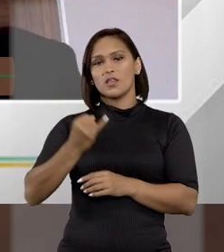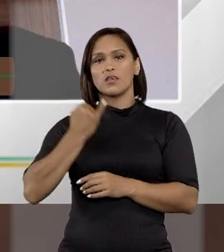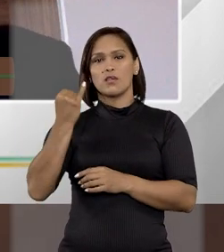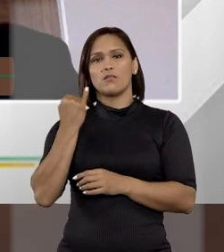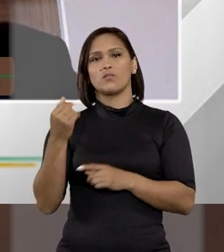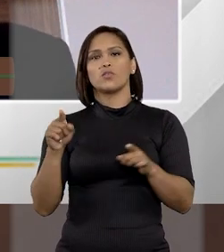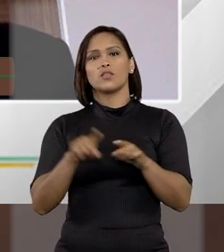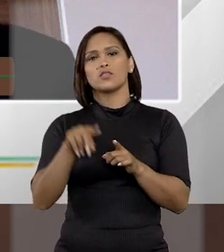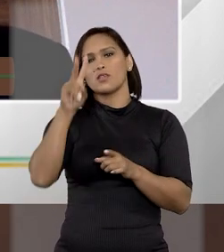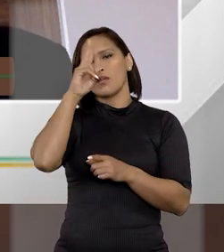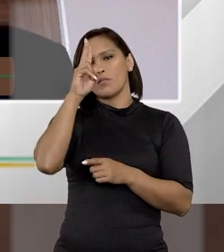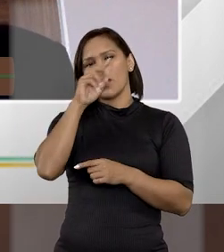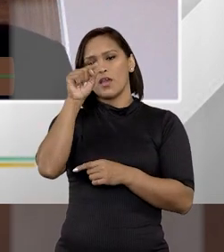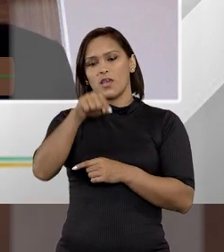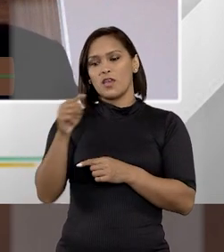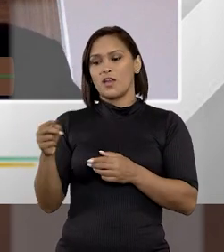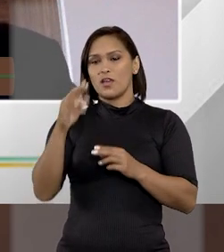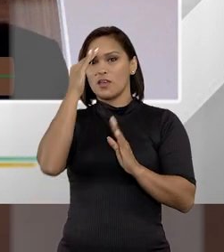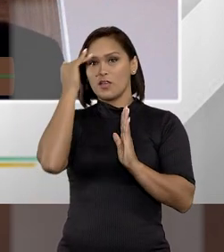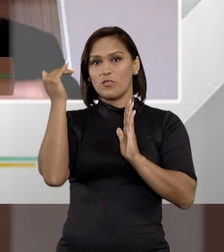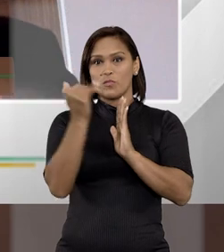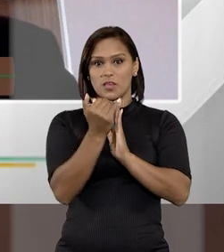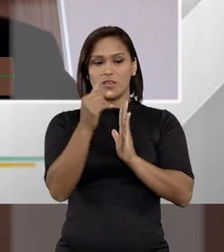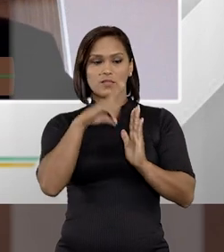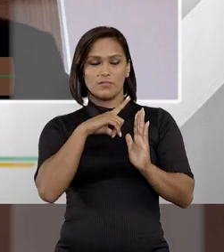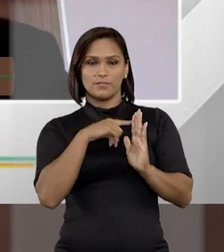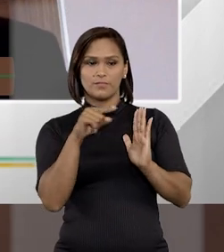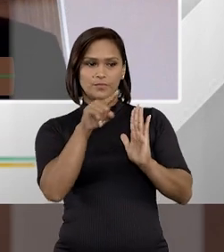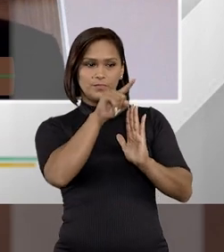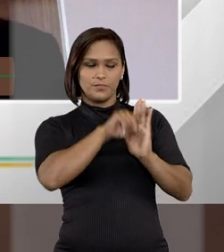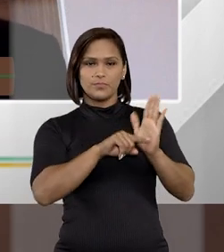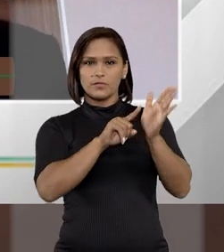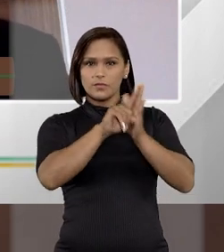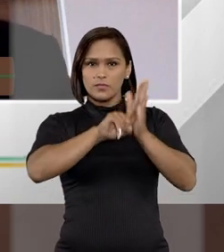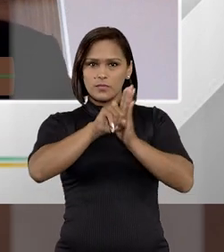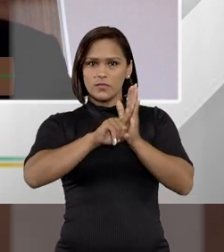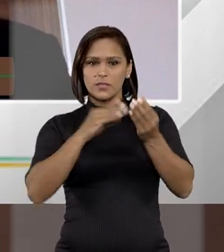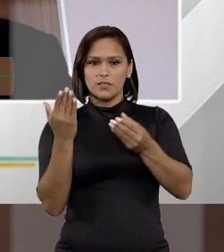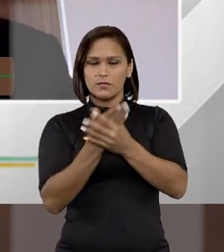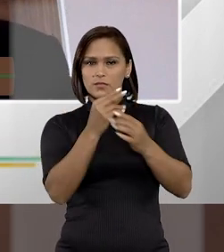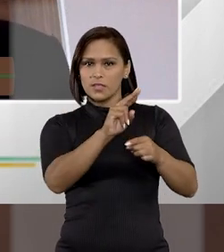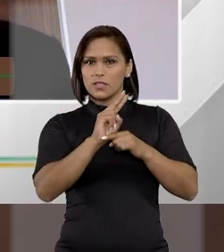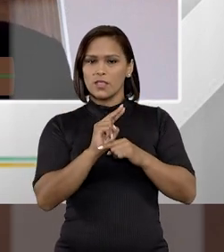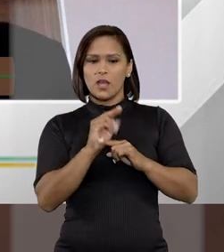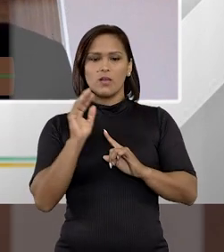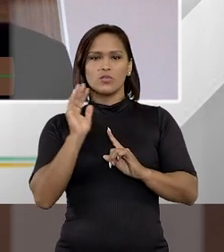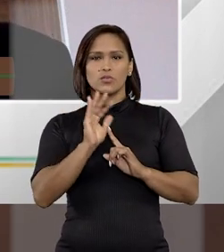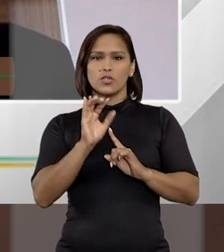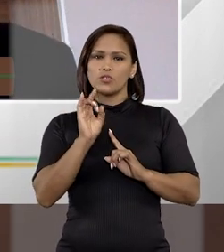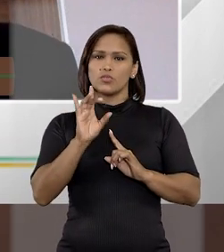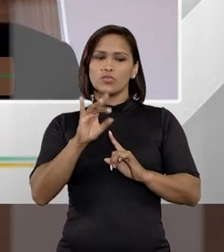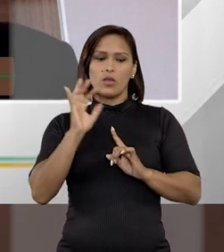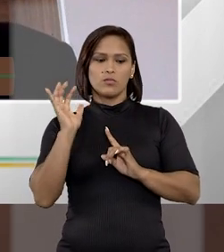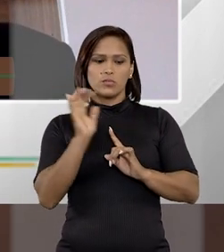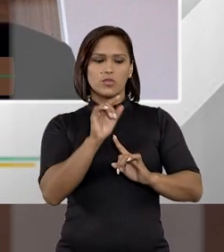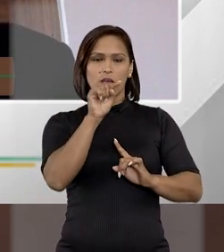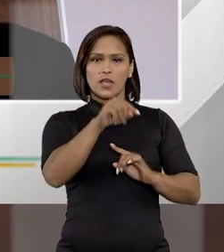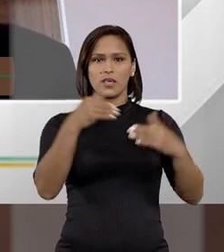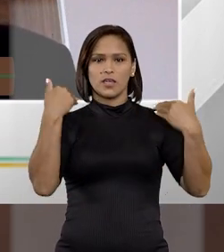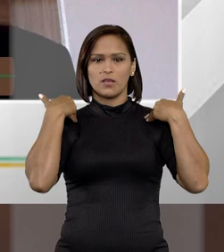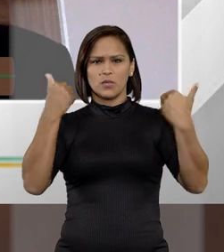importante ressaltar, que aquela obrigação imposta de revisitar essa cautelar atinge apenas aquele